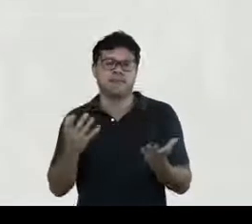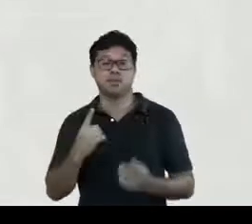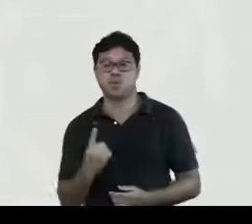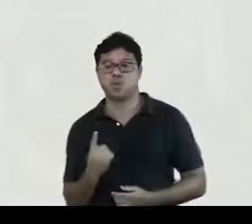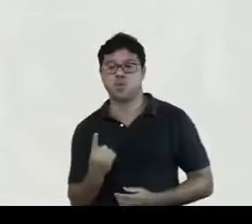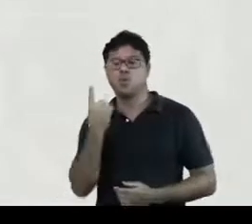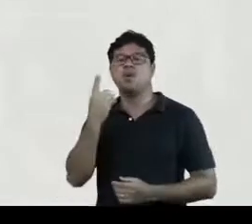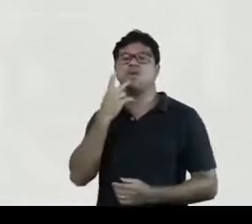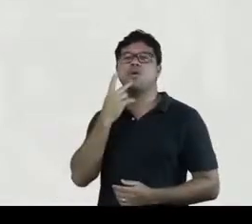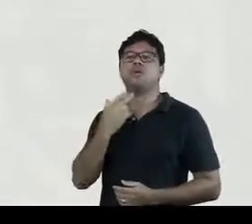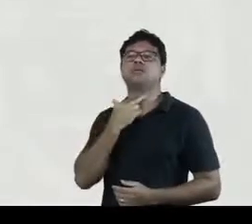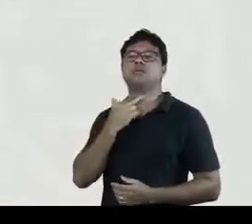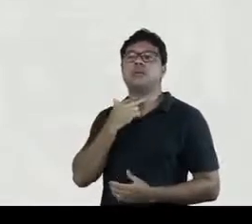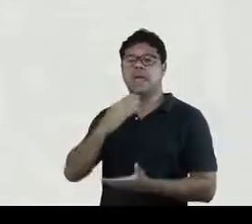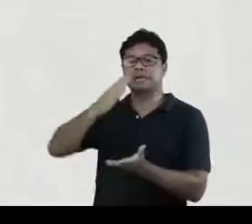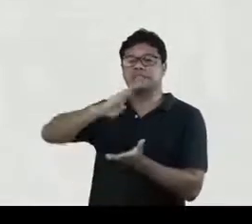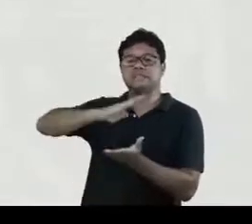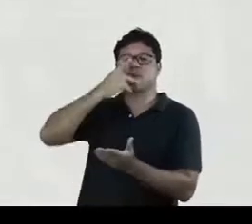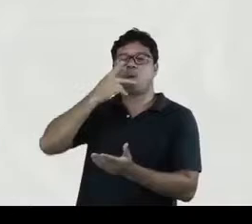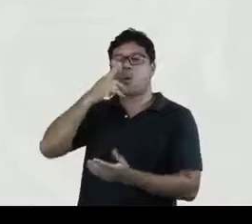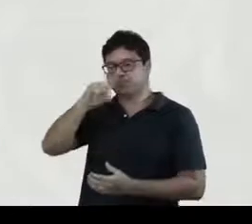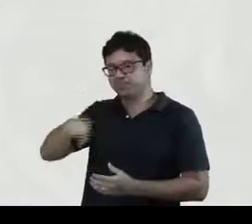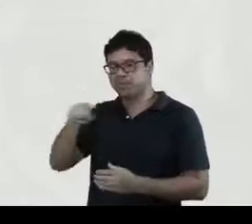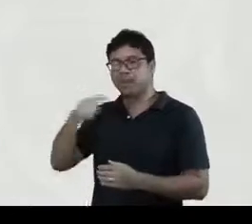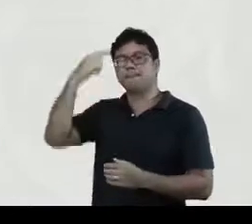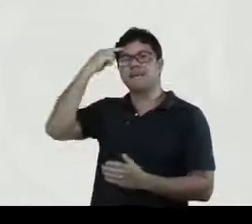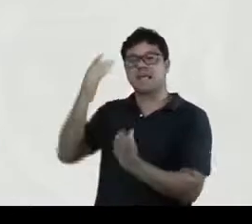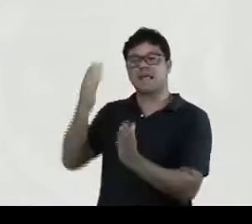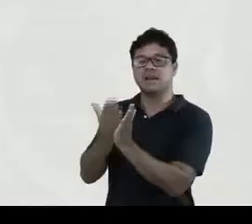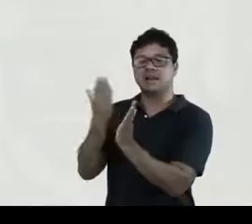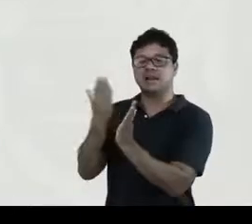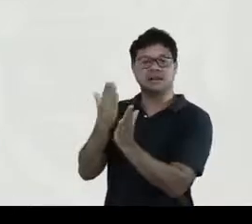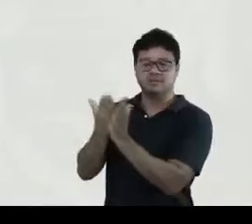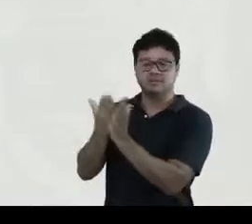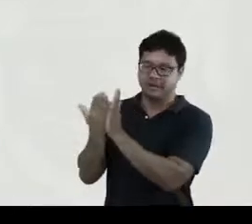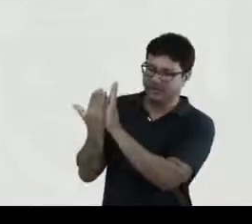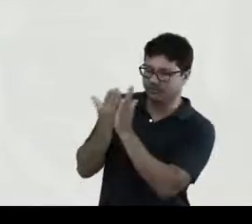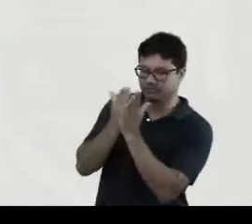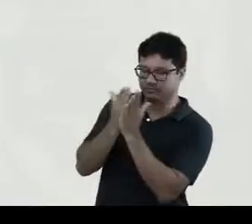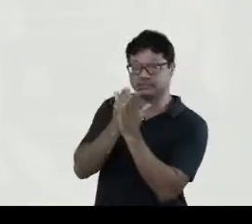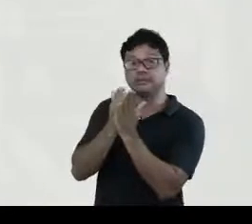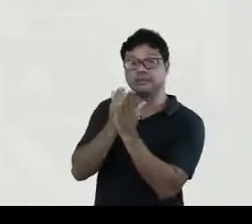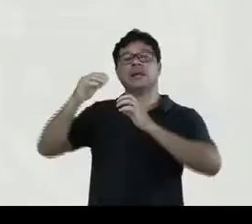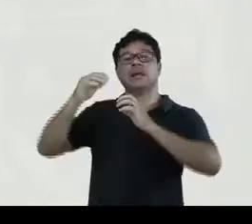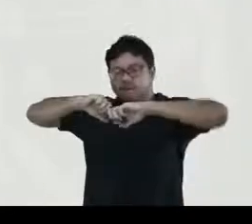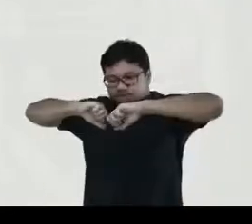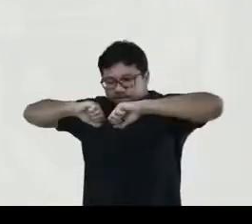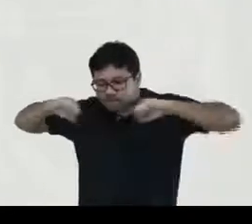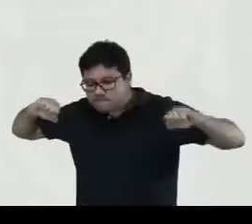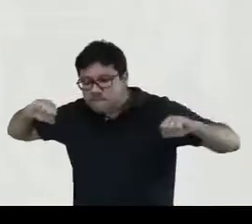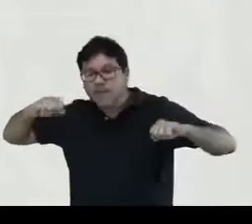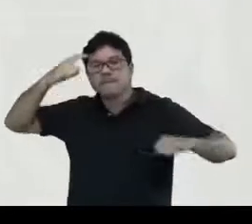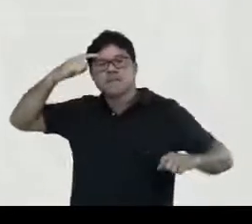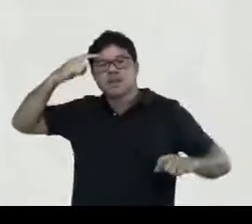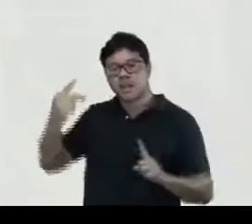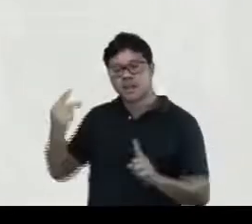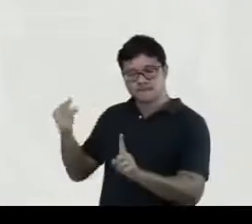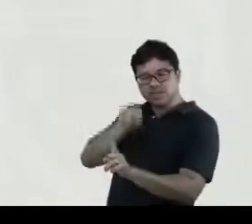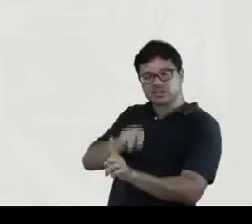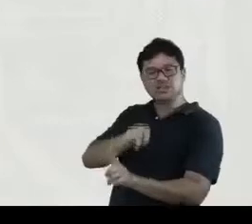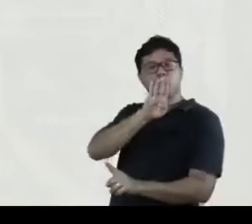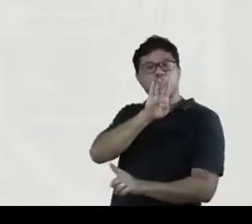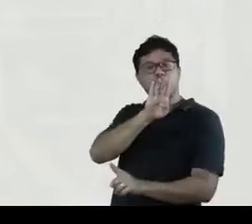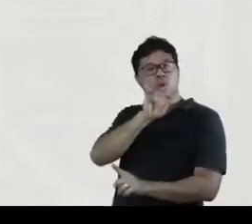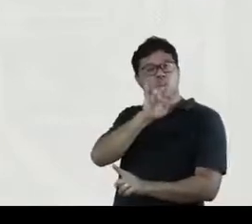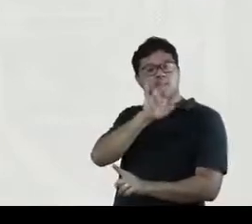como tirar, pensar o livro, sob a perspectiva da bibliografia material,